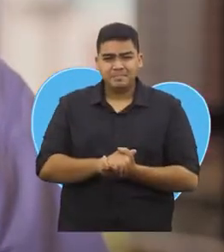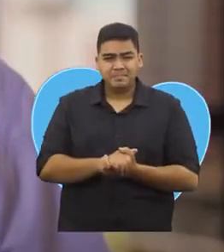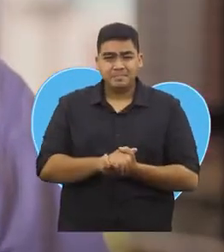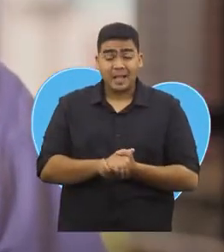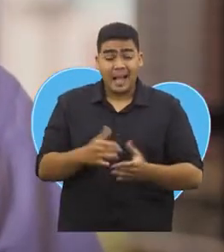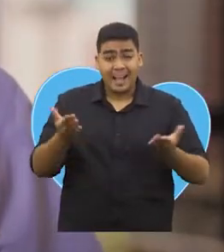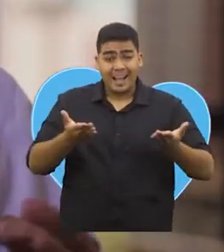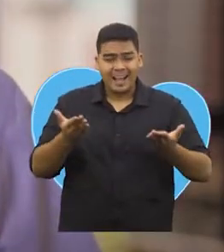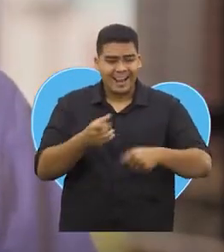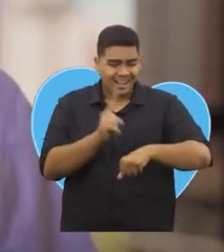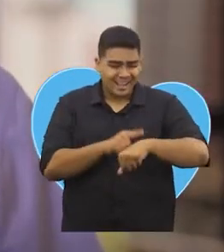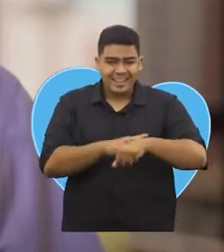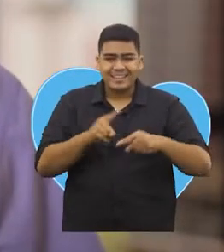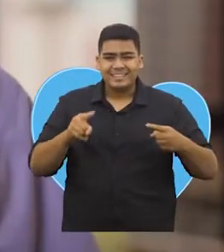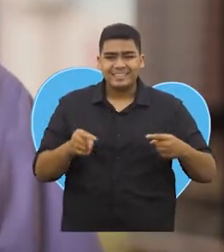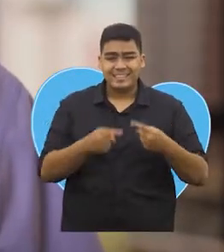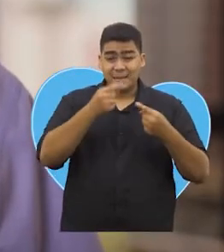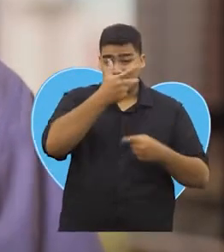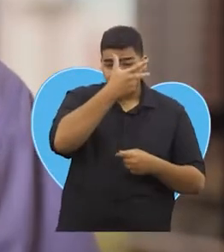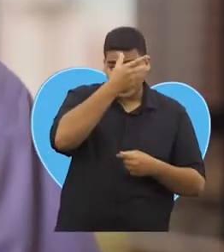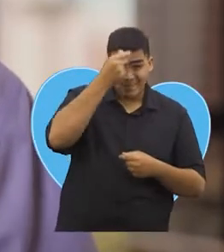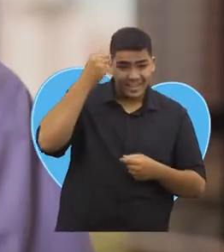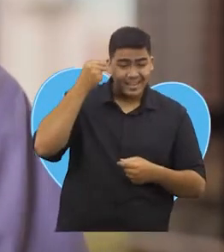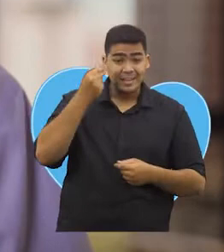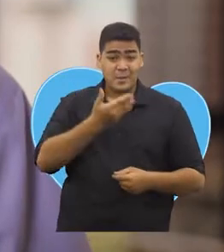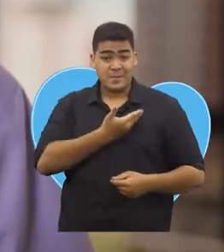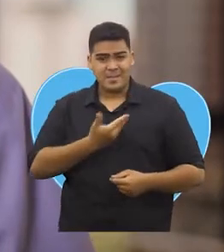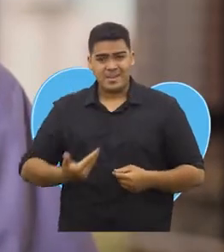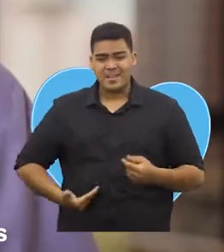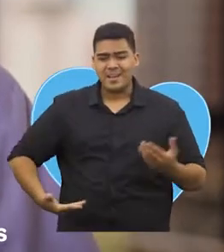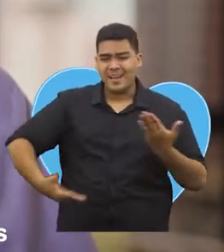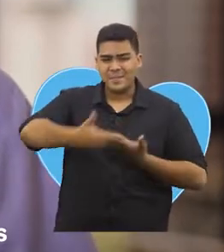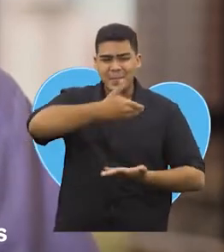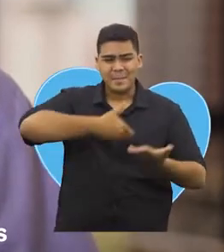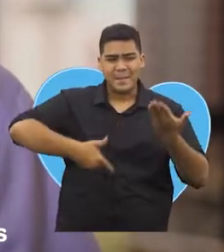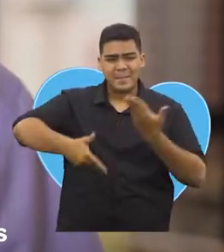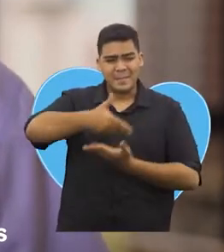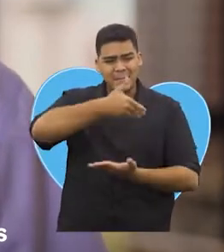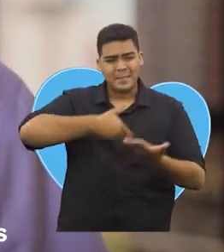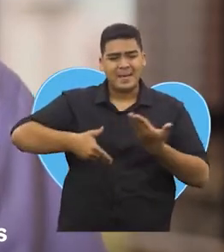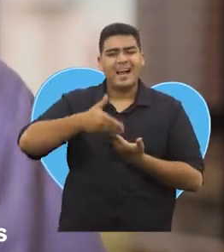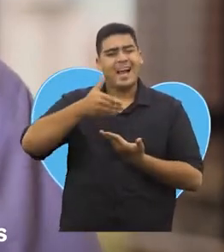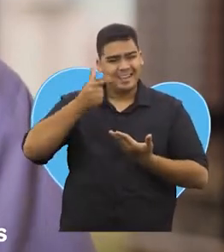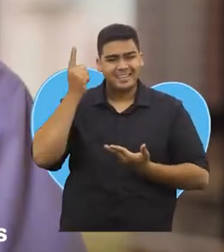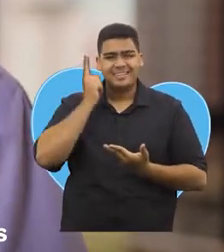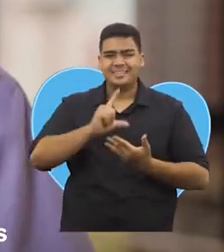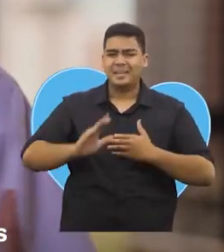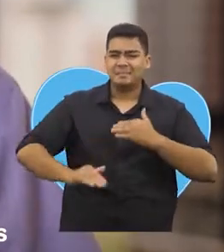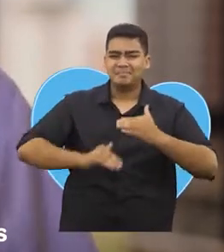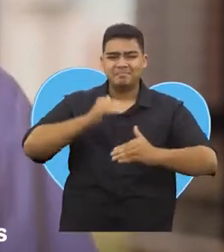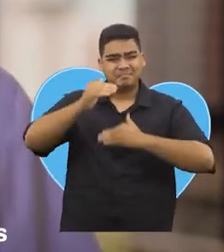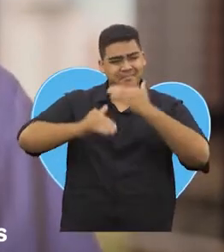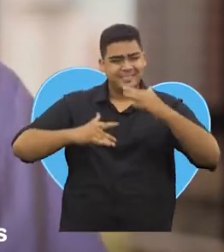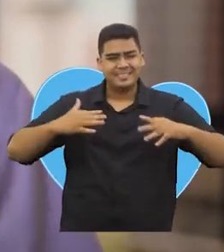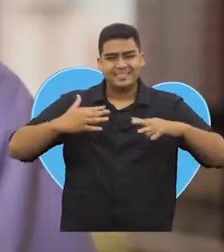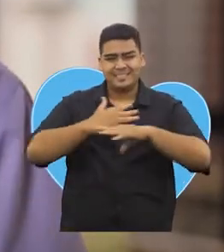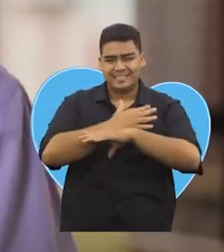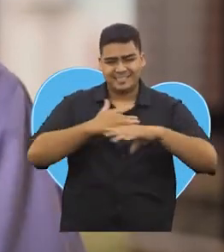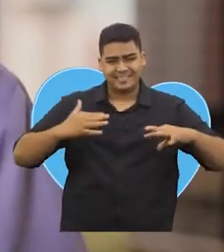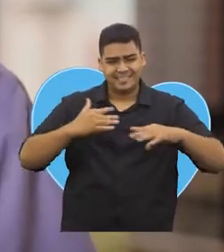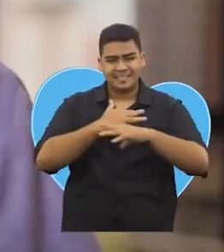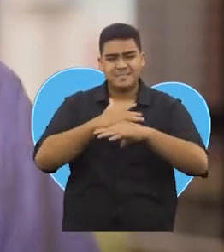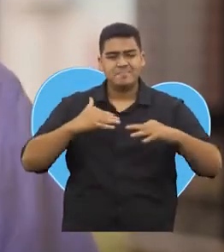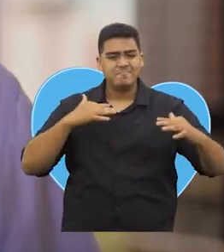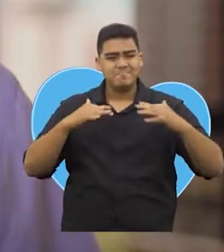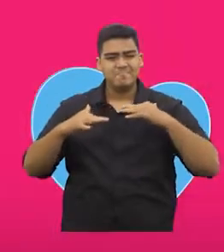de João Pessoa ter o prefeito e o governador trabalhando juntos. Só assim vamos poder realizar obras urbanas para